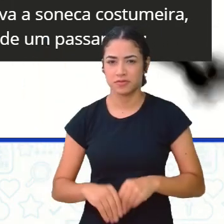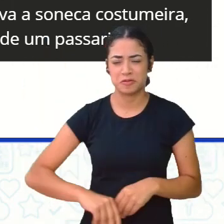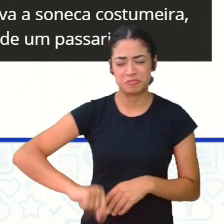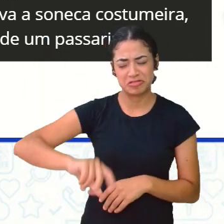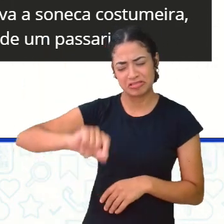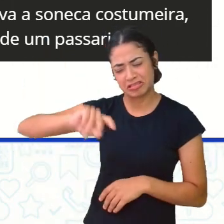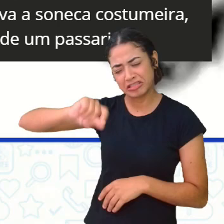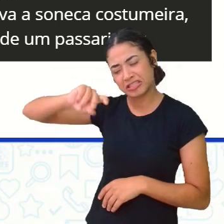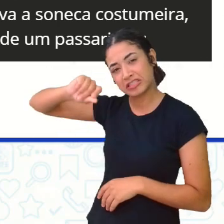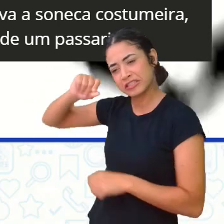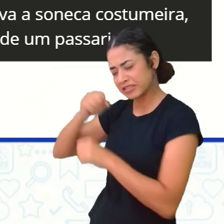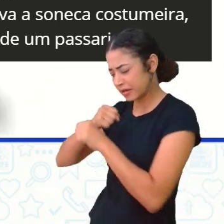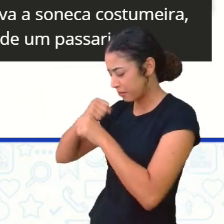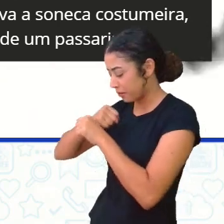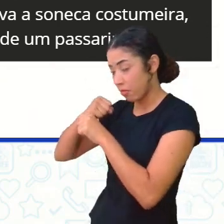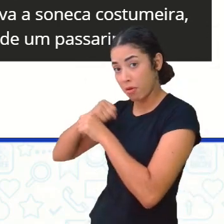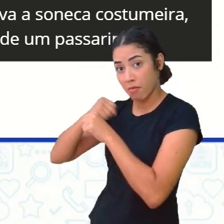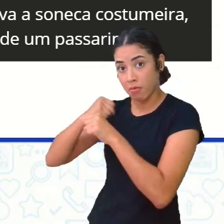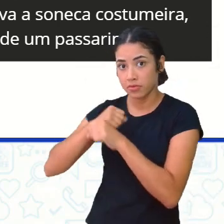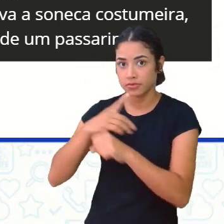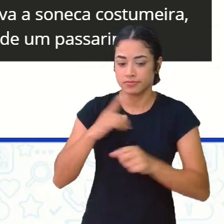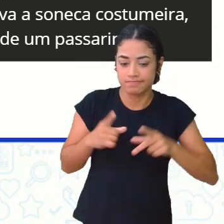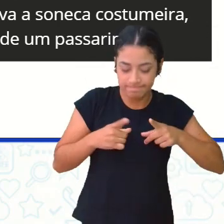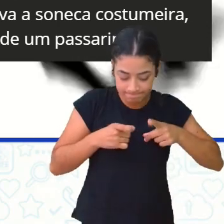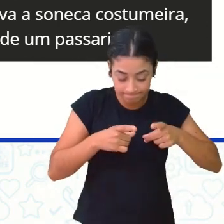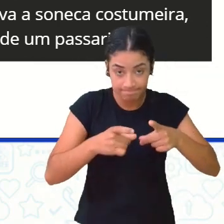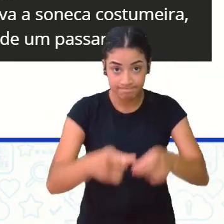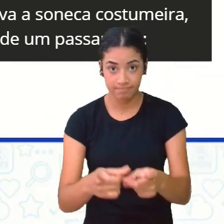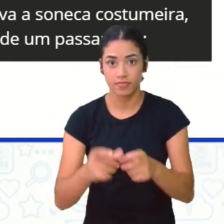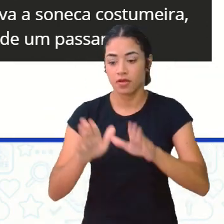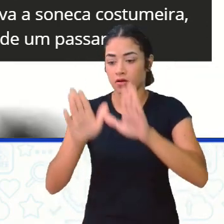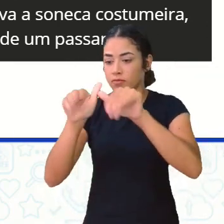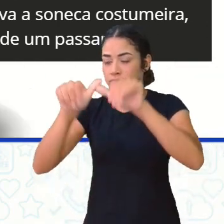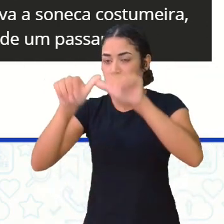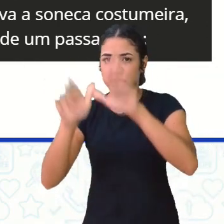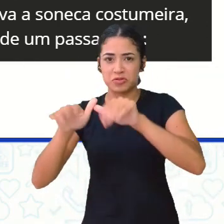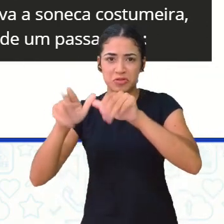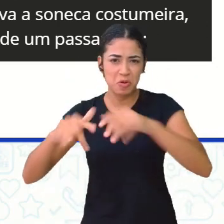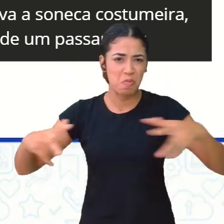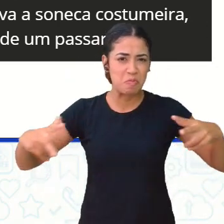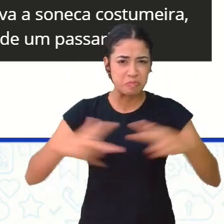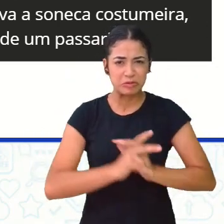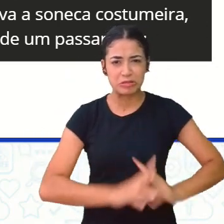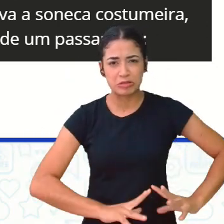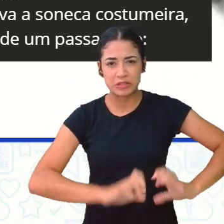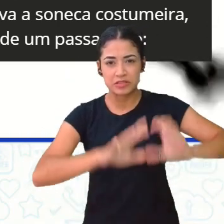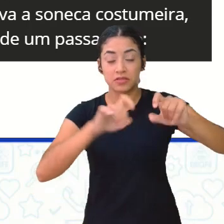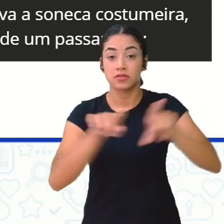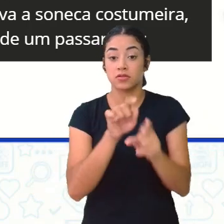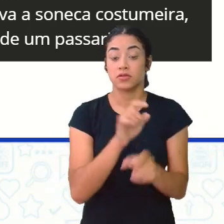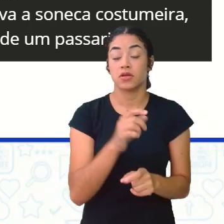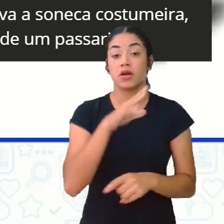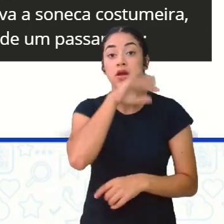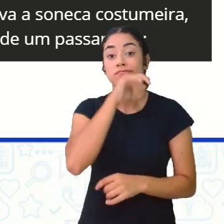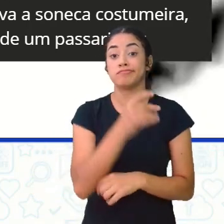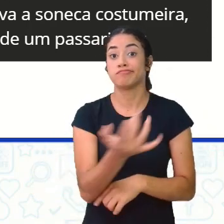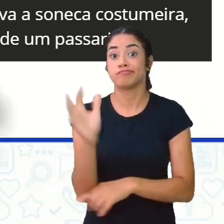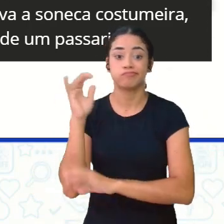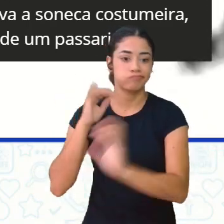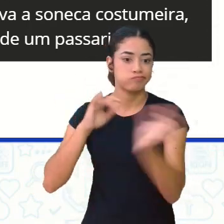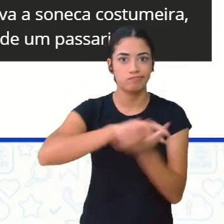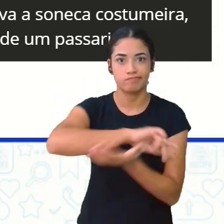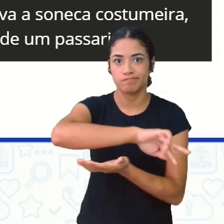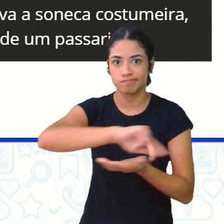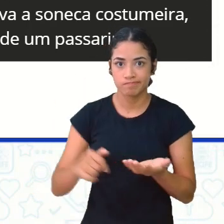muito tempo, houve uma tremenda guerra entre as aves e o restante dos animais que povoou a floresta. Savanas e